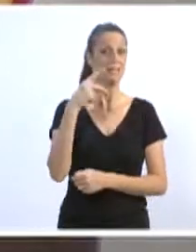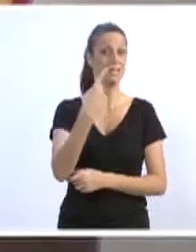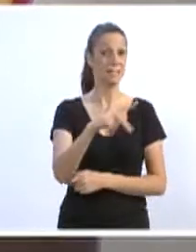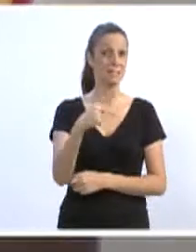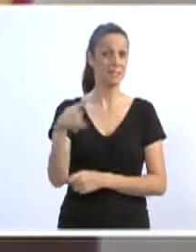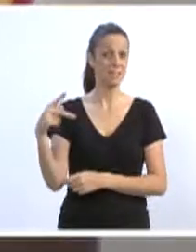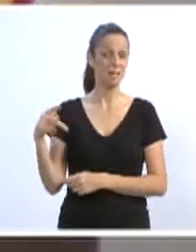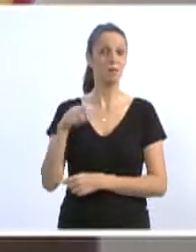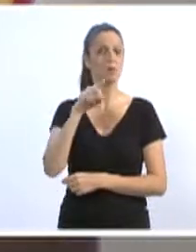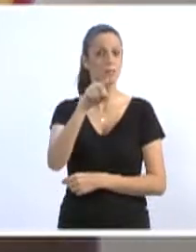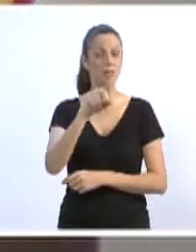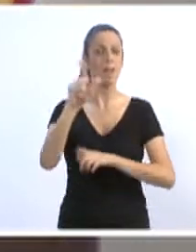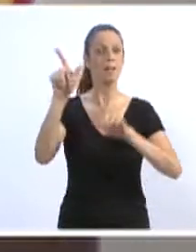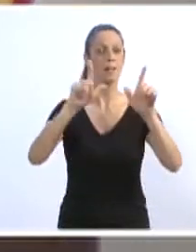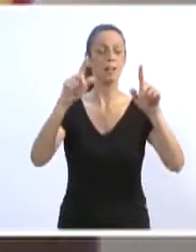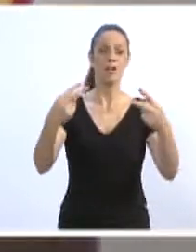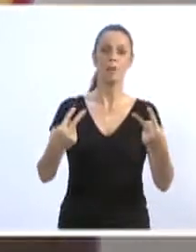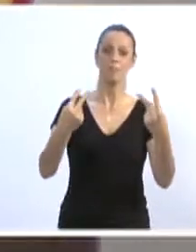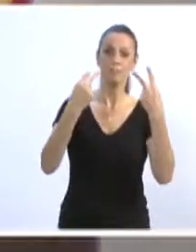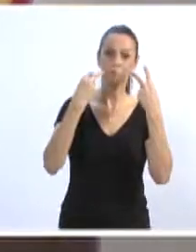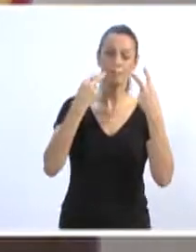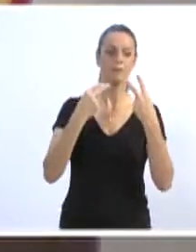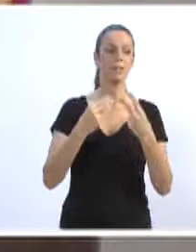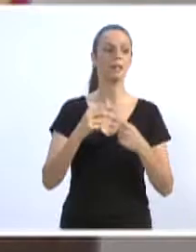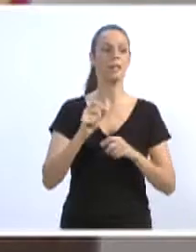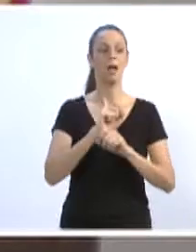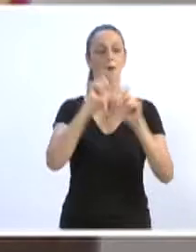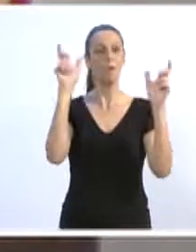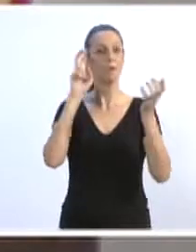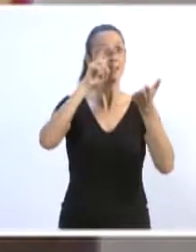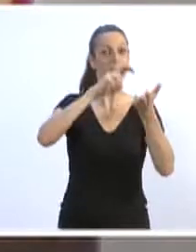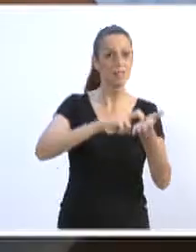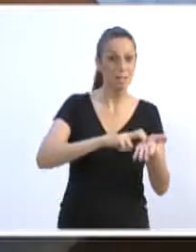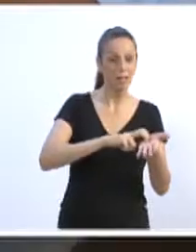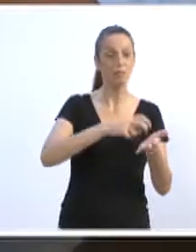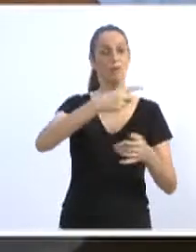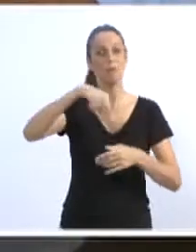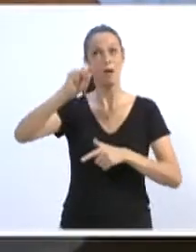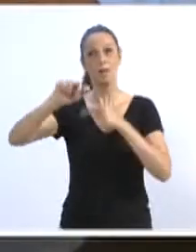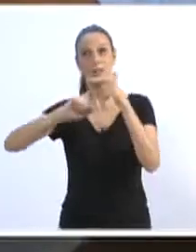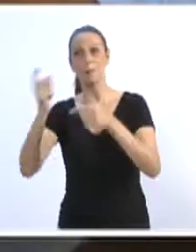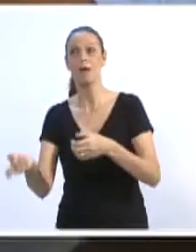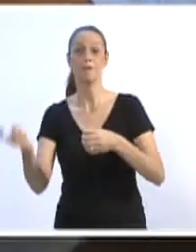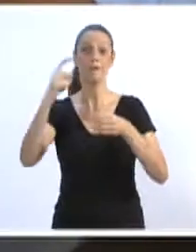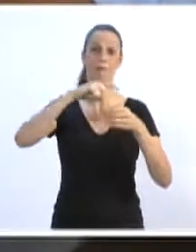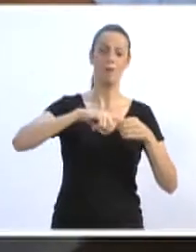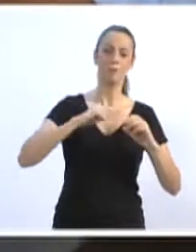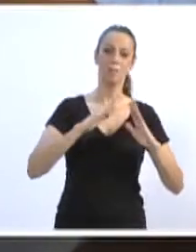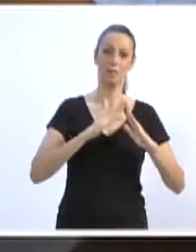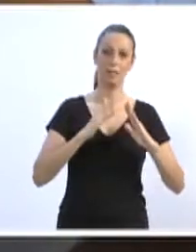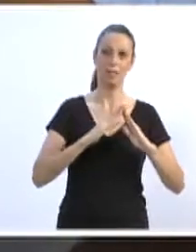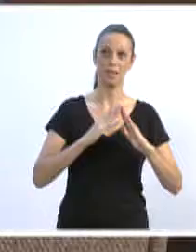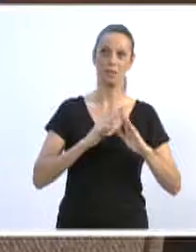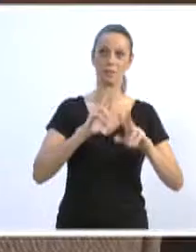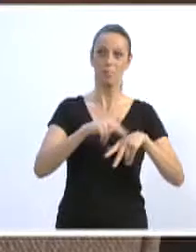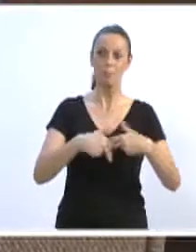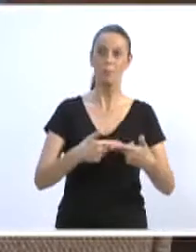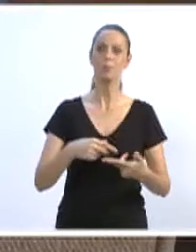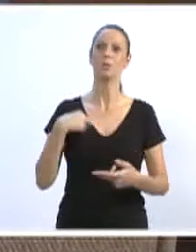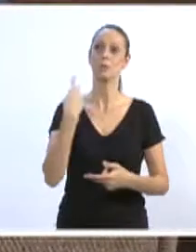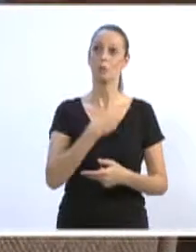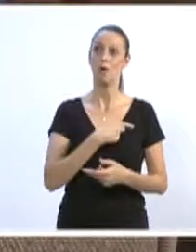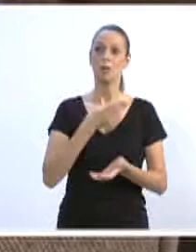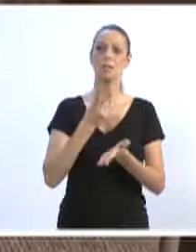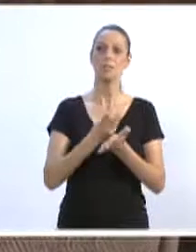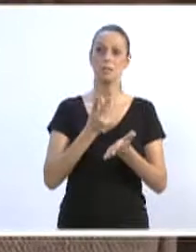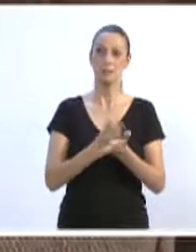amigo telespectador, a nossa amiga, que sai de manhã cedo e volta à tarde. É em função disso que a nossa comissão se